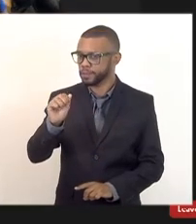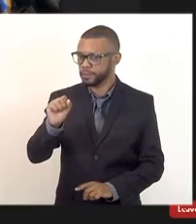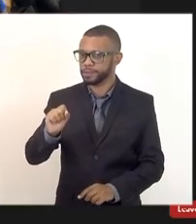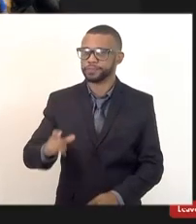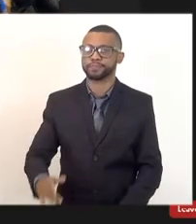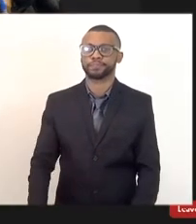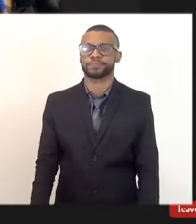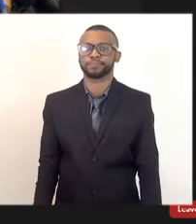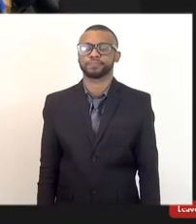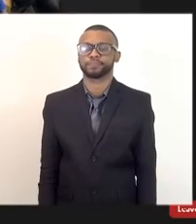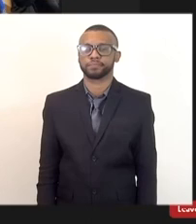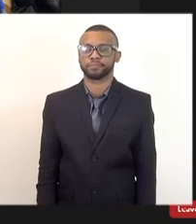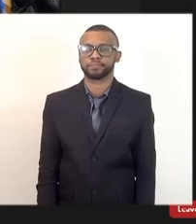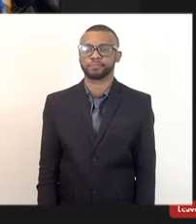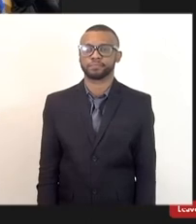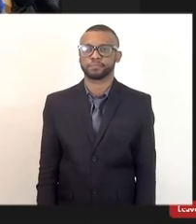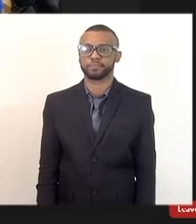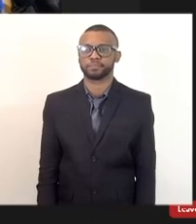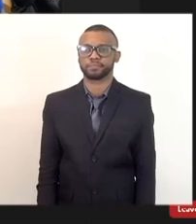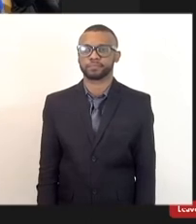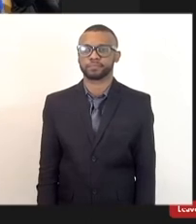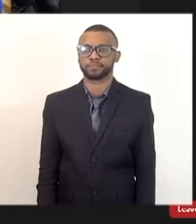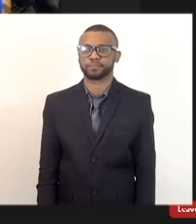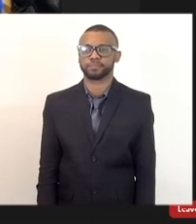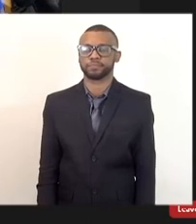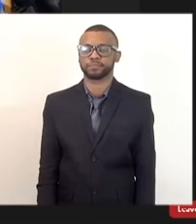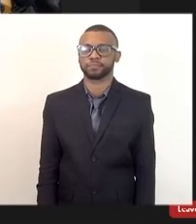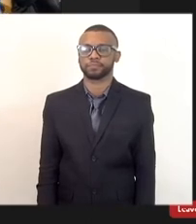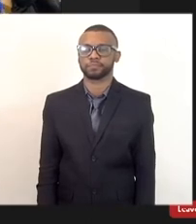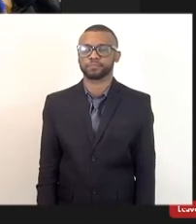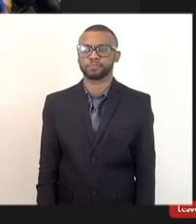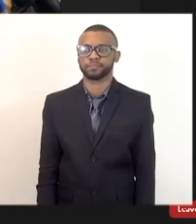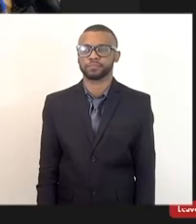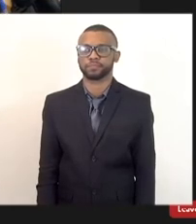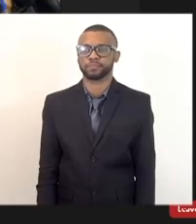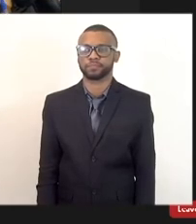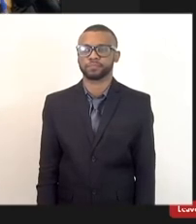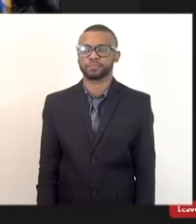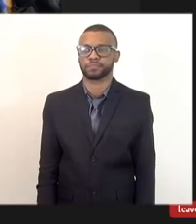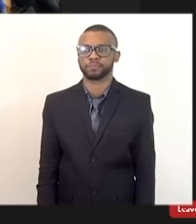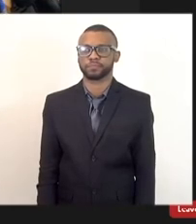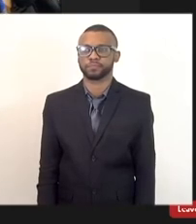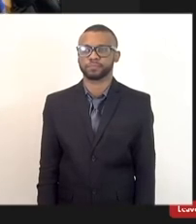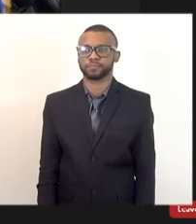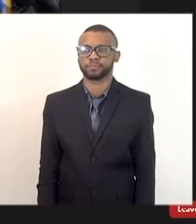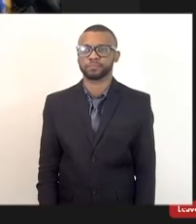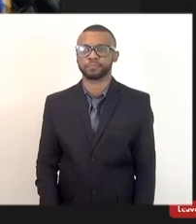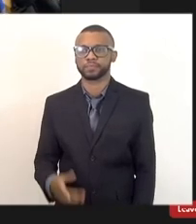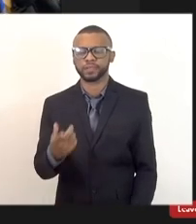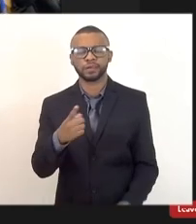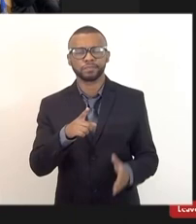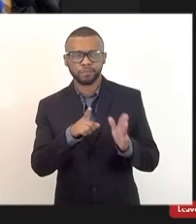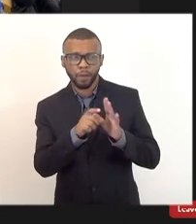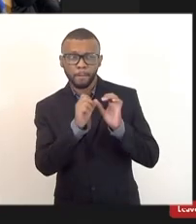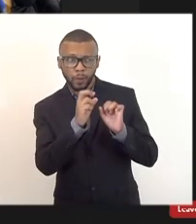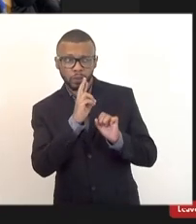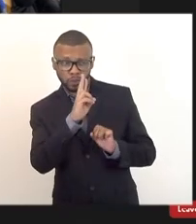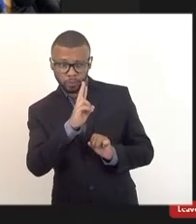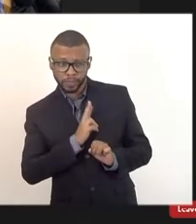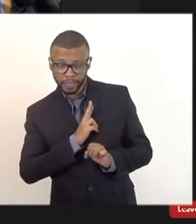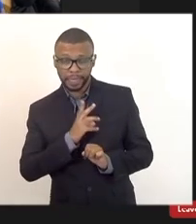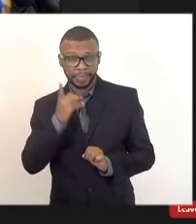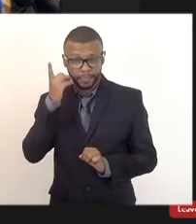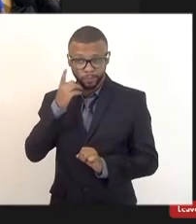Coronel, secretário, vossa excelência, me permite... Deputado Rodrigo Amorim, eu poderia responder à deputada Marta Rocha? Isso, isso,